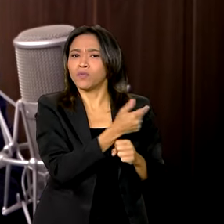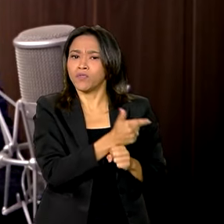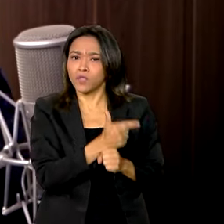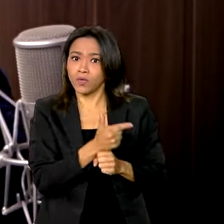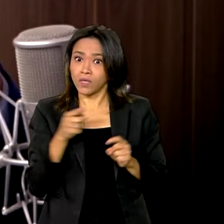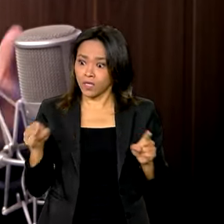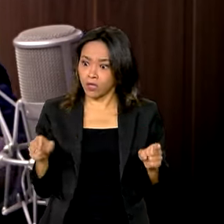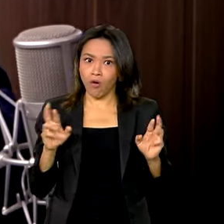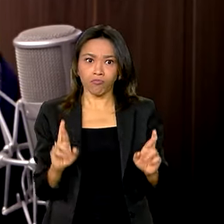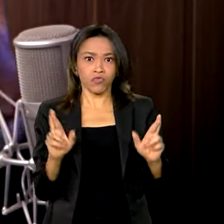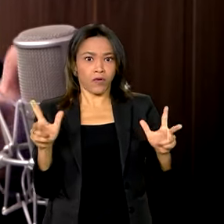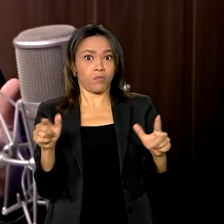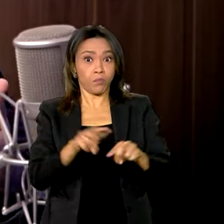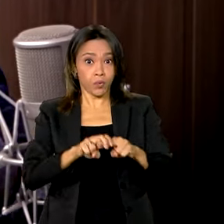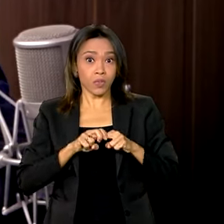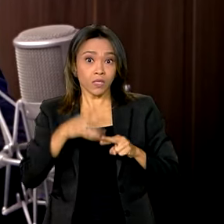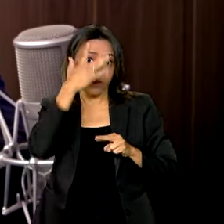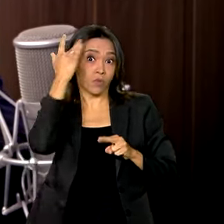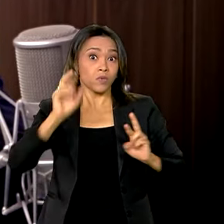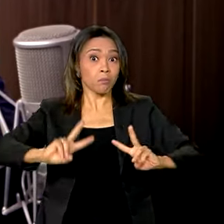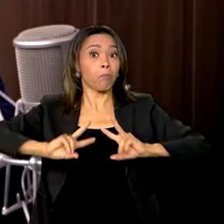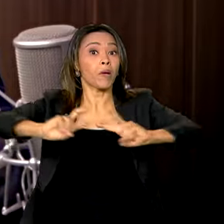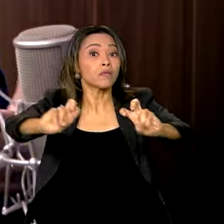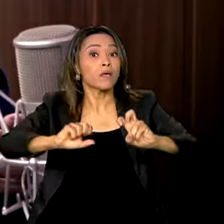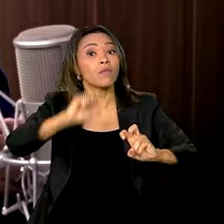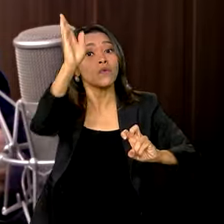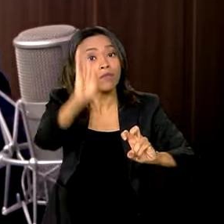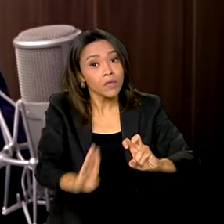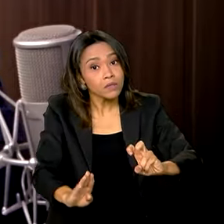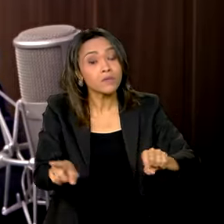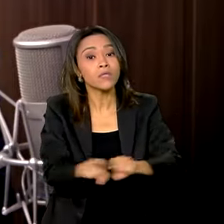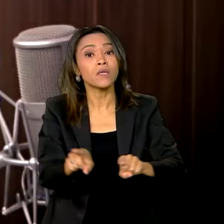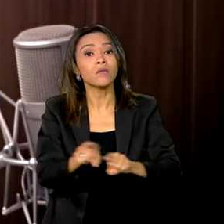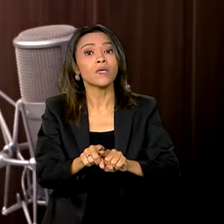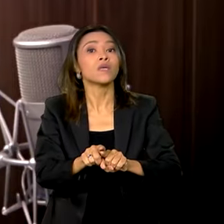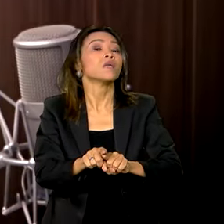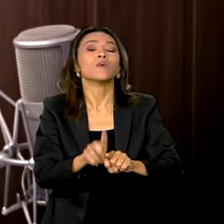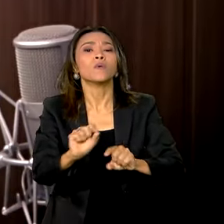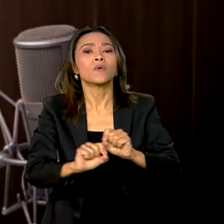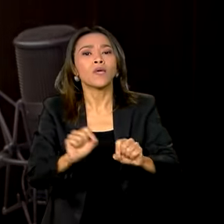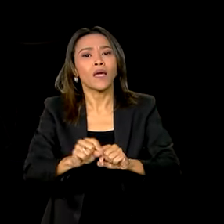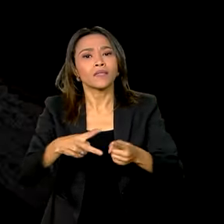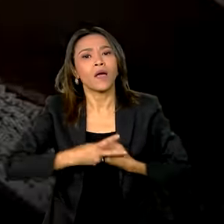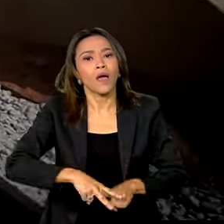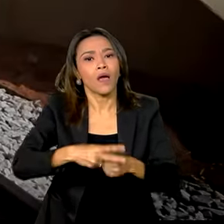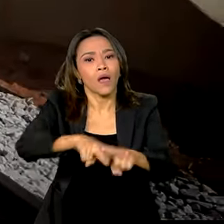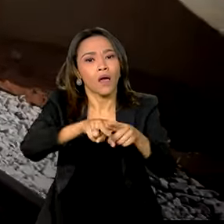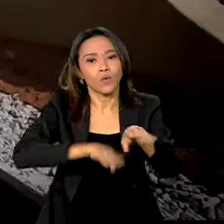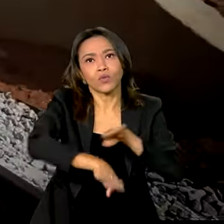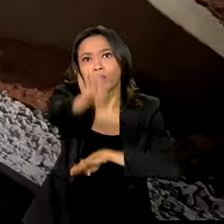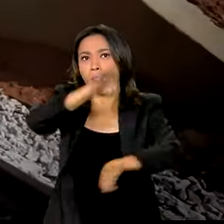diferença e por isso as pessoas começam a perceber no Brasil inteiro a recuperação das rodovias federais.